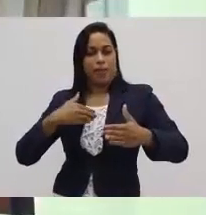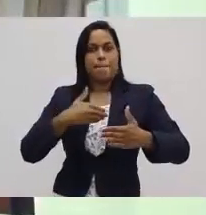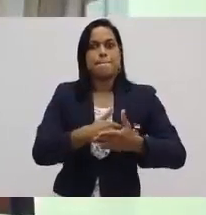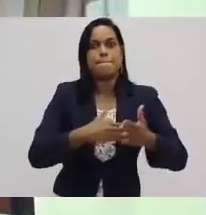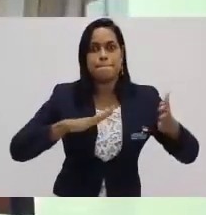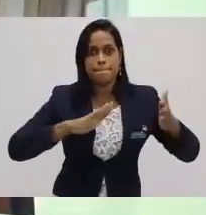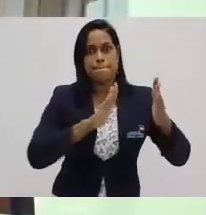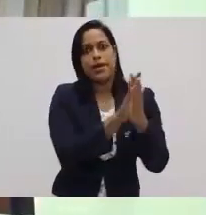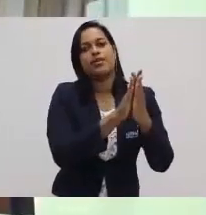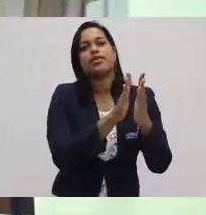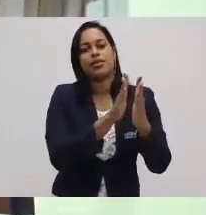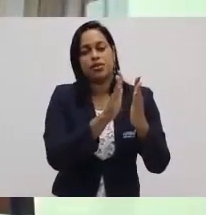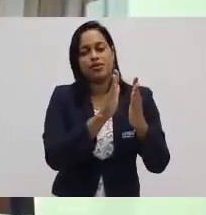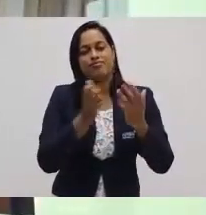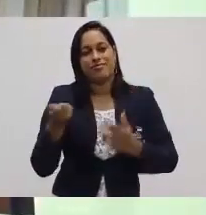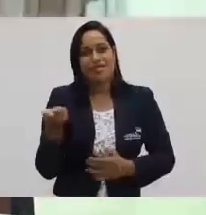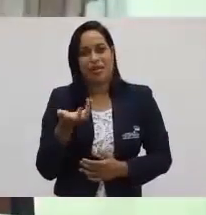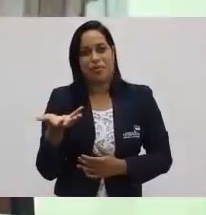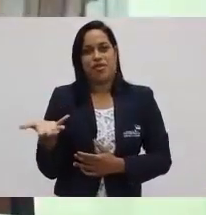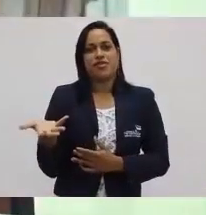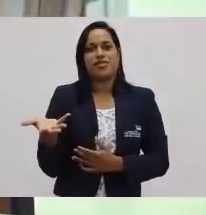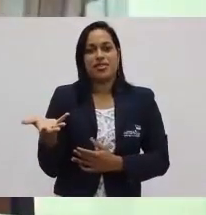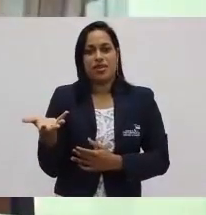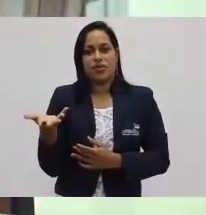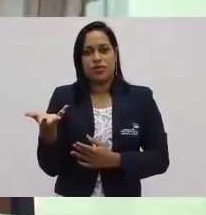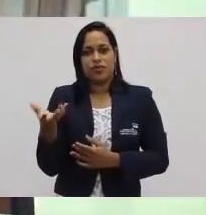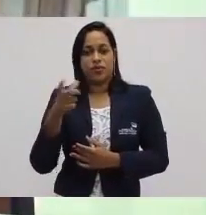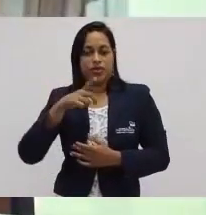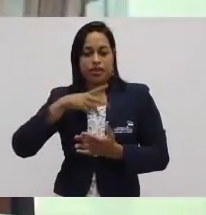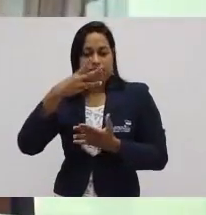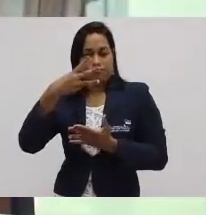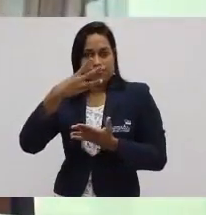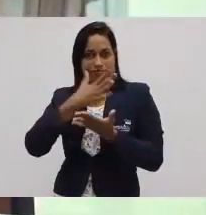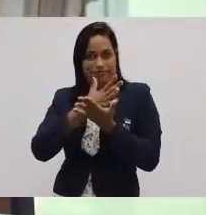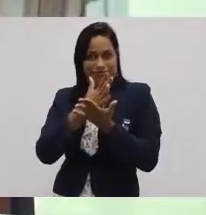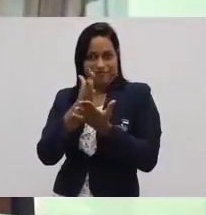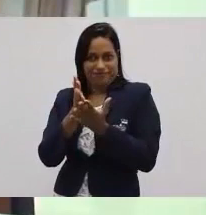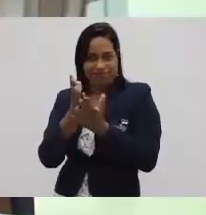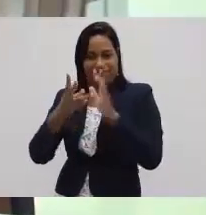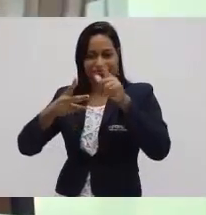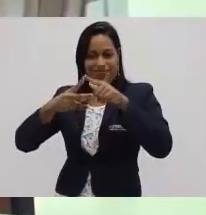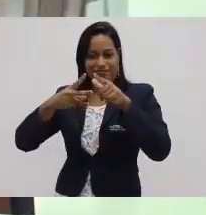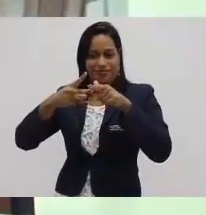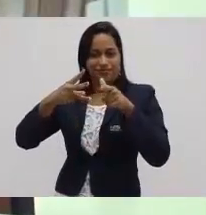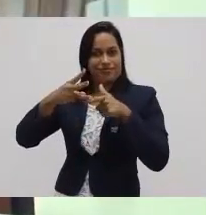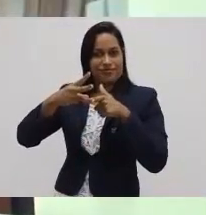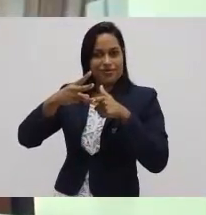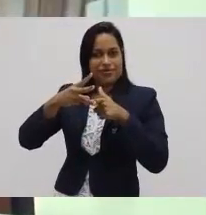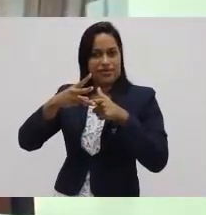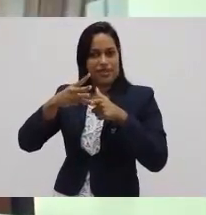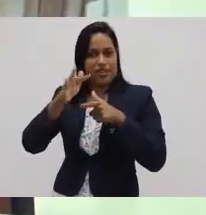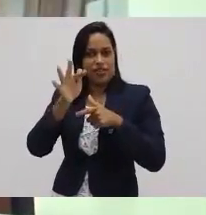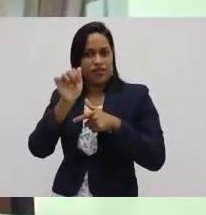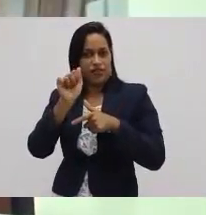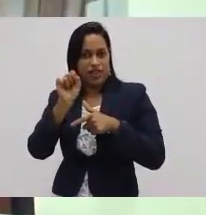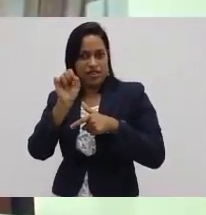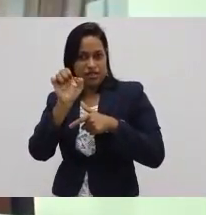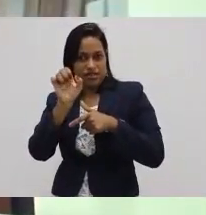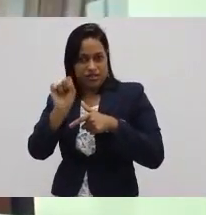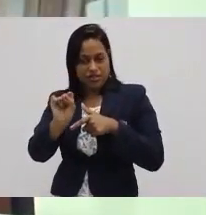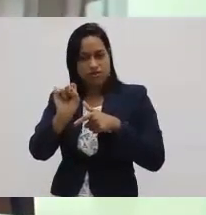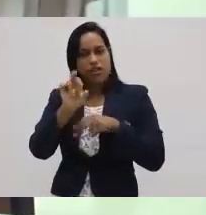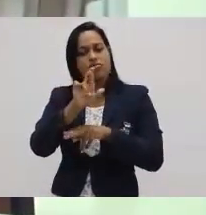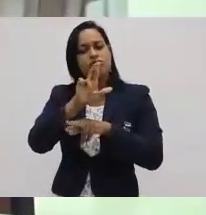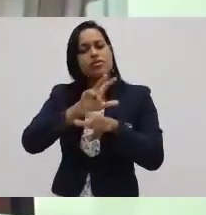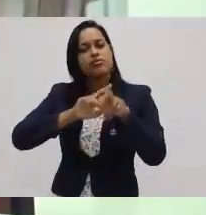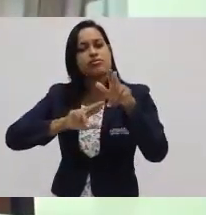processo produtivo. Ela foi dividida em três fases. E essas fases, pessoal, variam esse tempo, esse